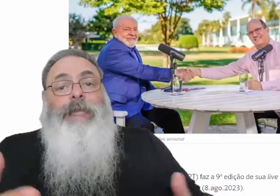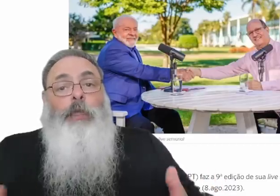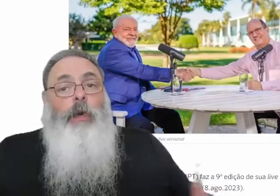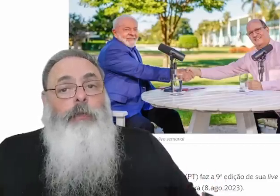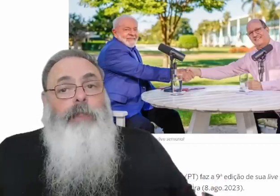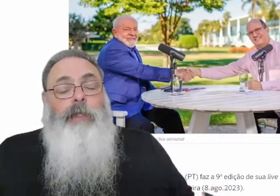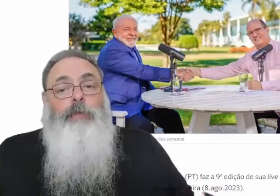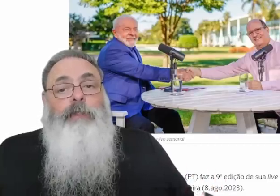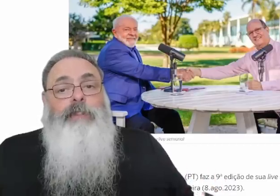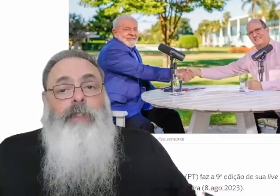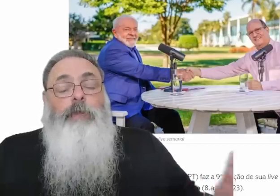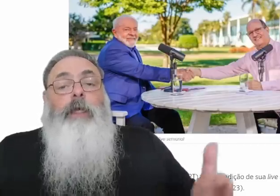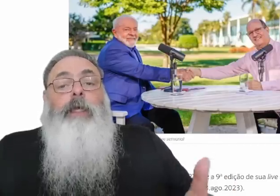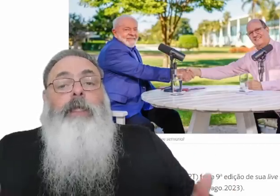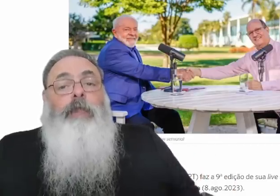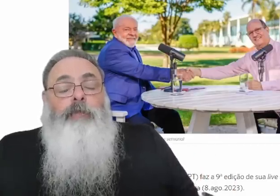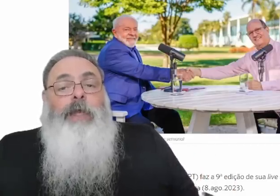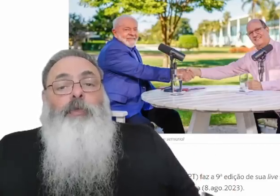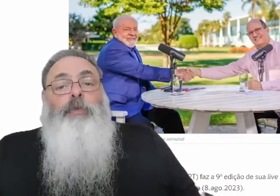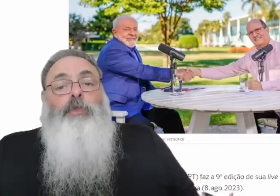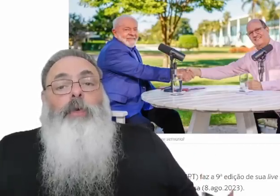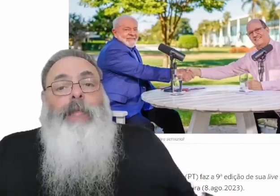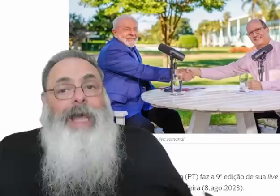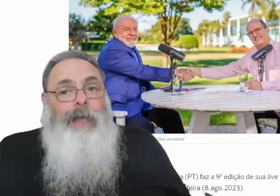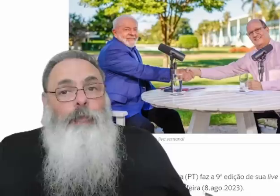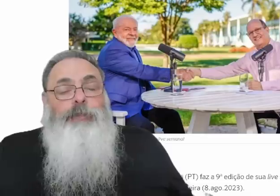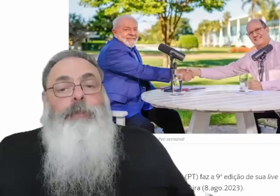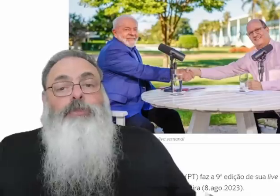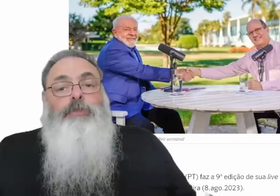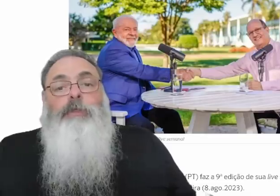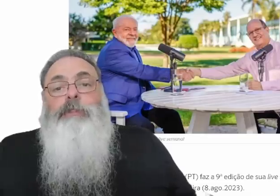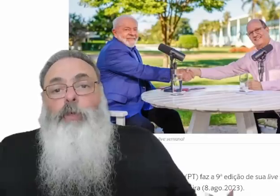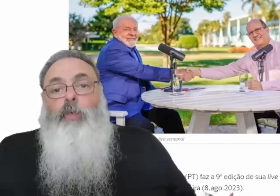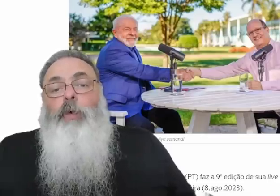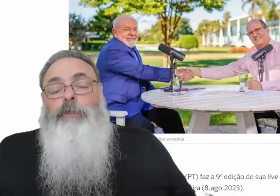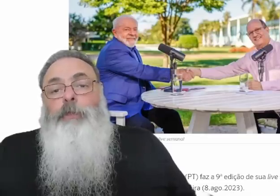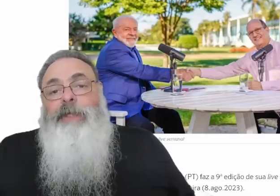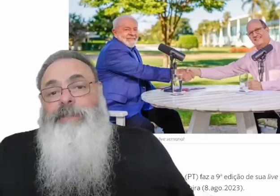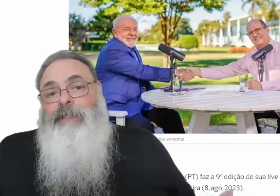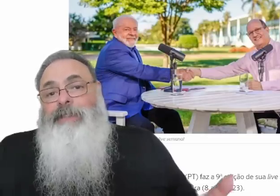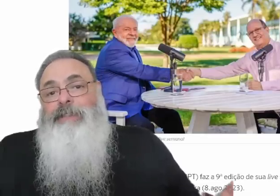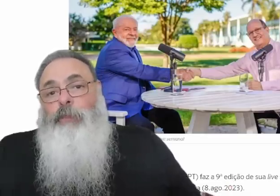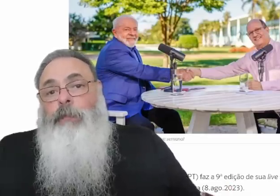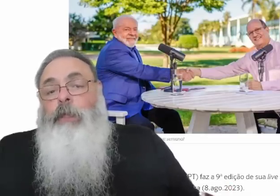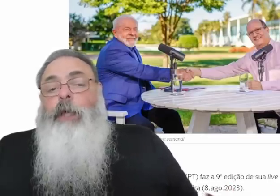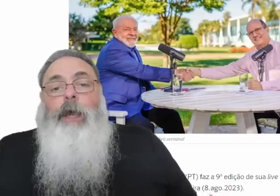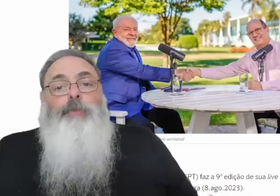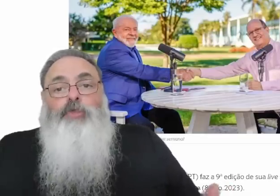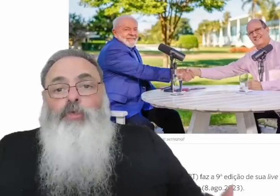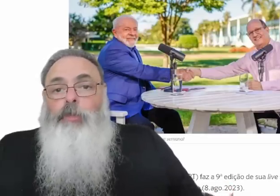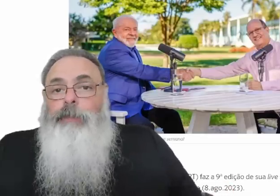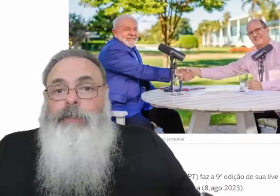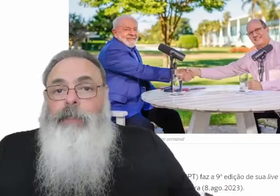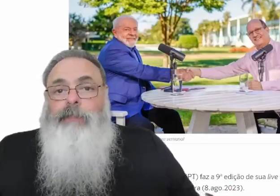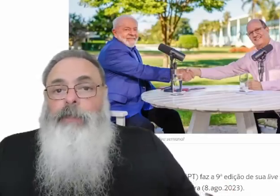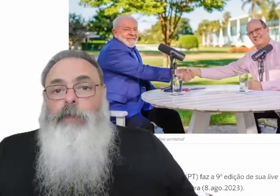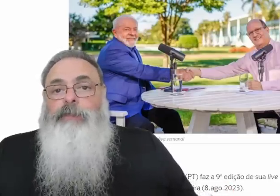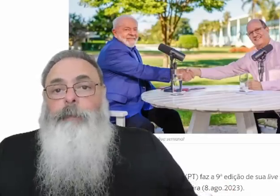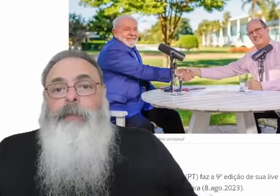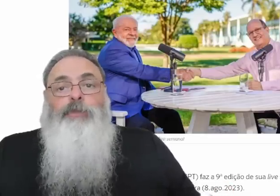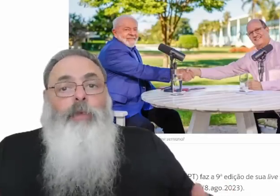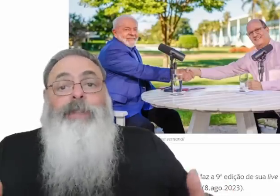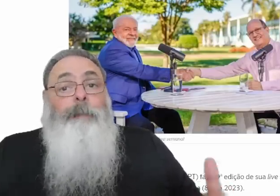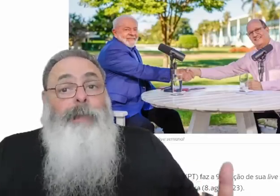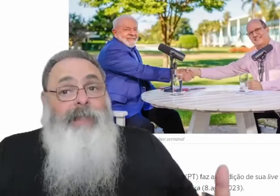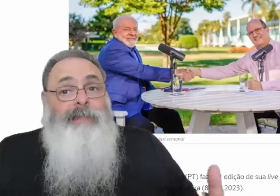entendido melhor o que tá acontecendo e tem ficado muito claro para as pessoas o quanto de perseguição absurda tem nesse